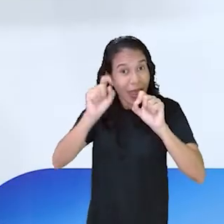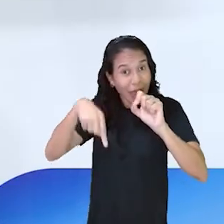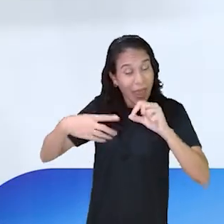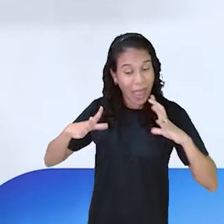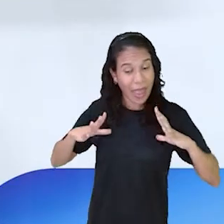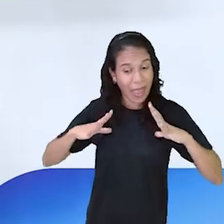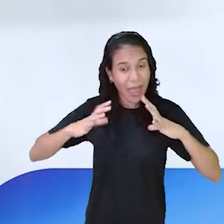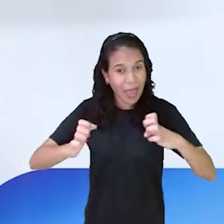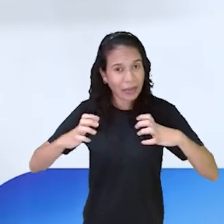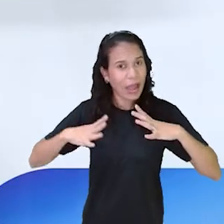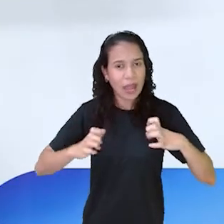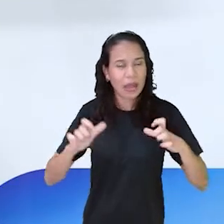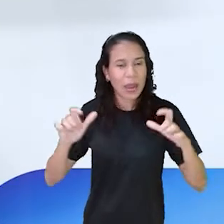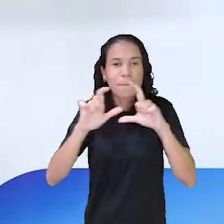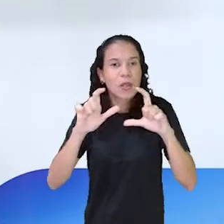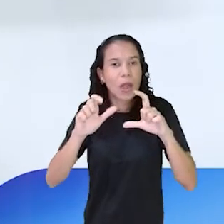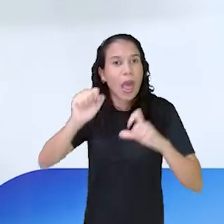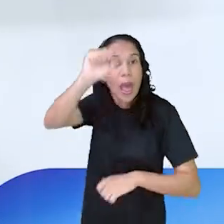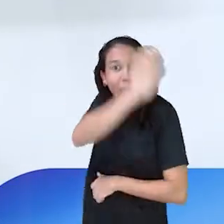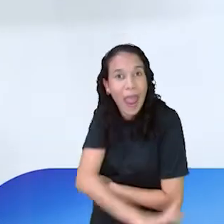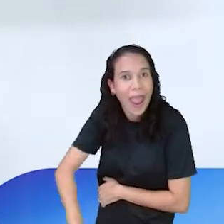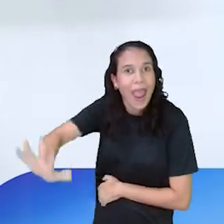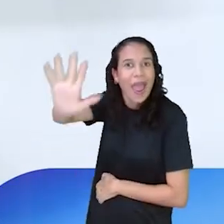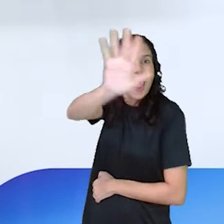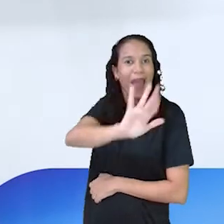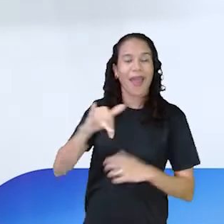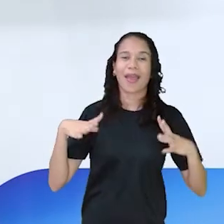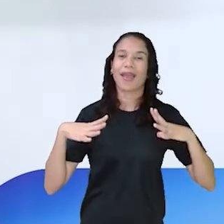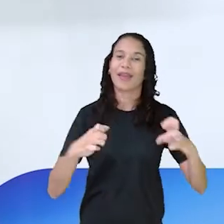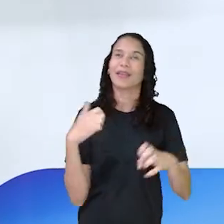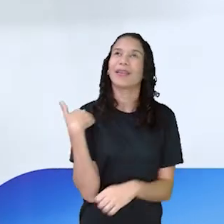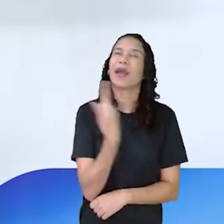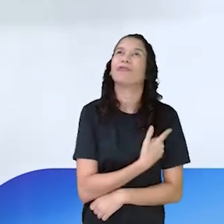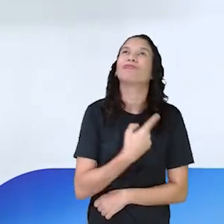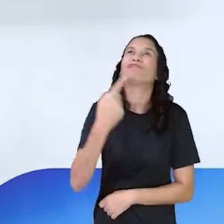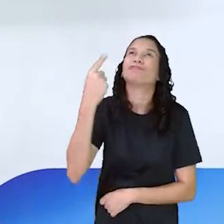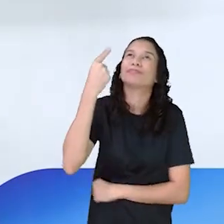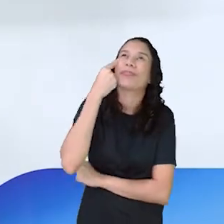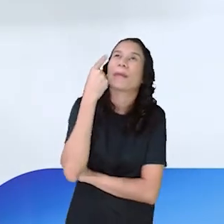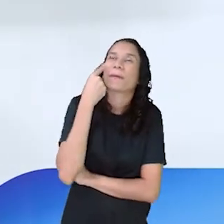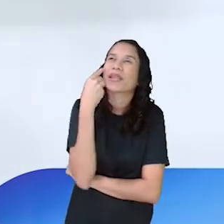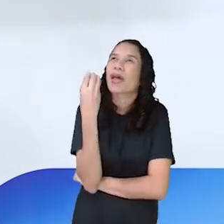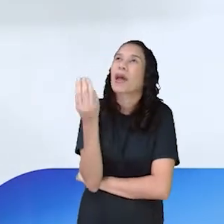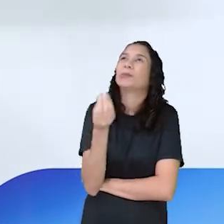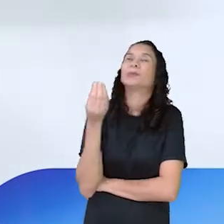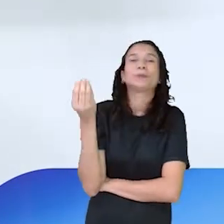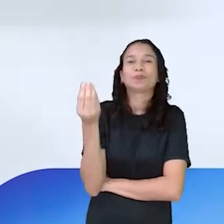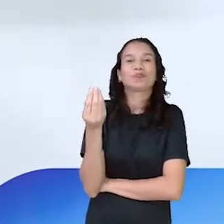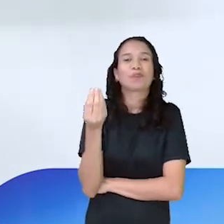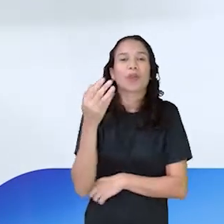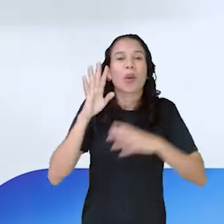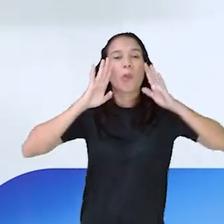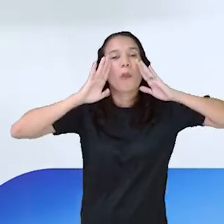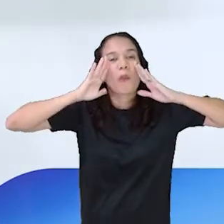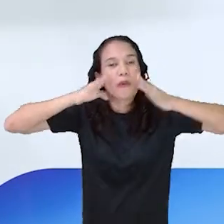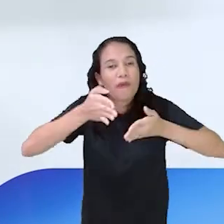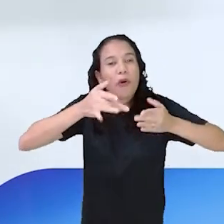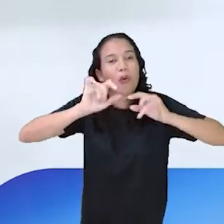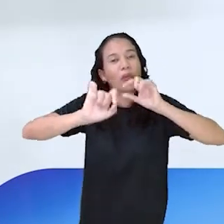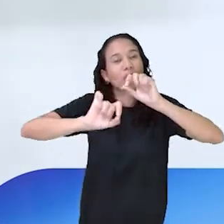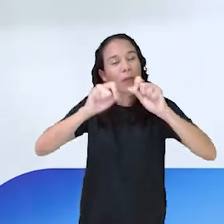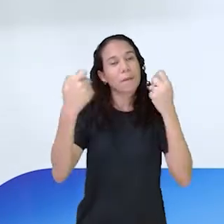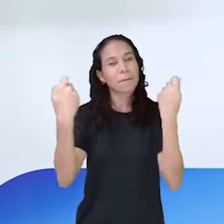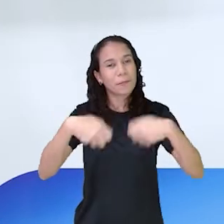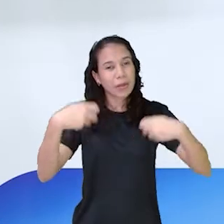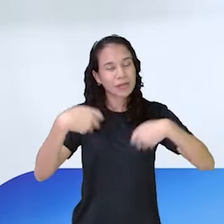ampla que é ética. Mas a gente pode manter o foco no que a gente